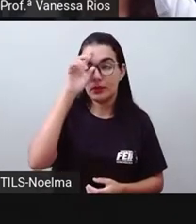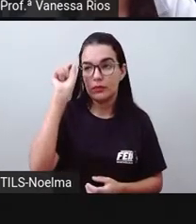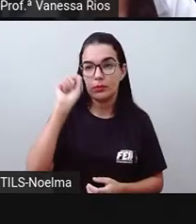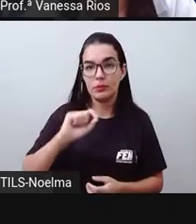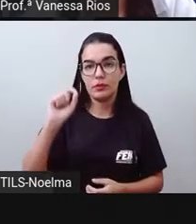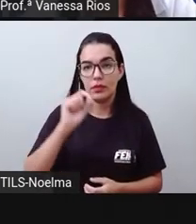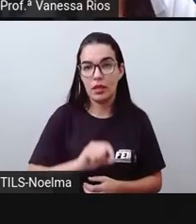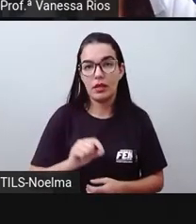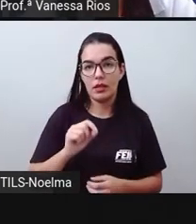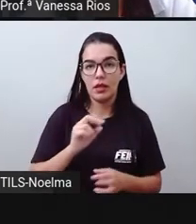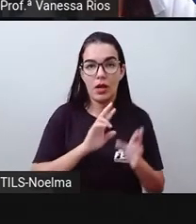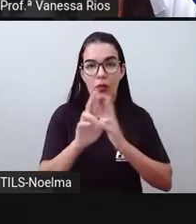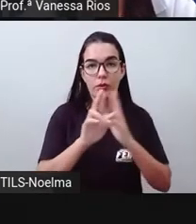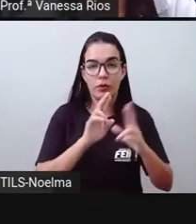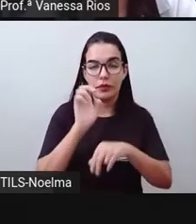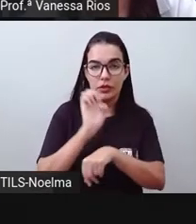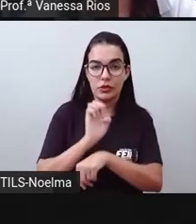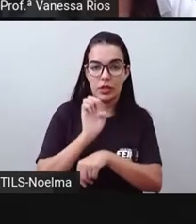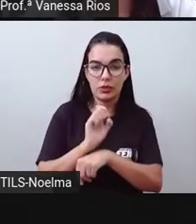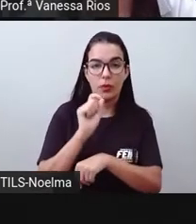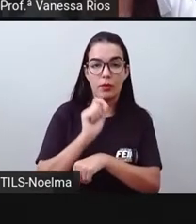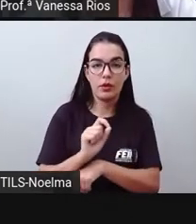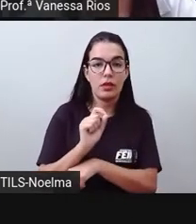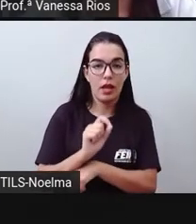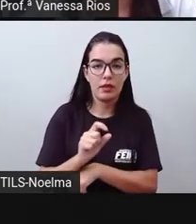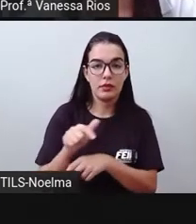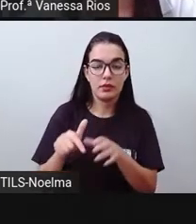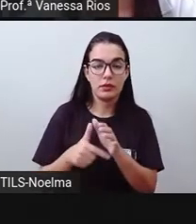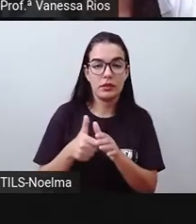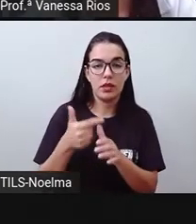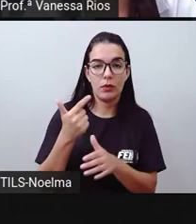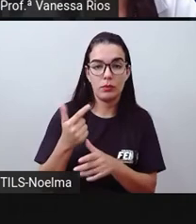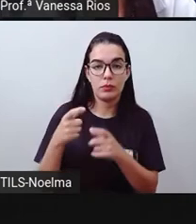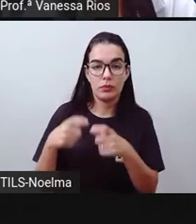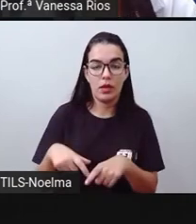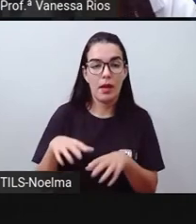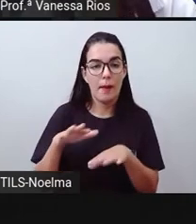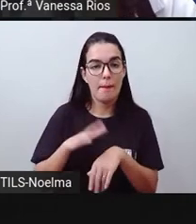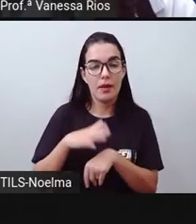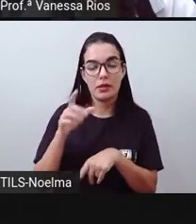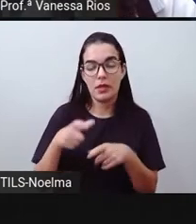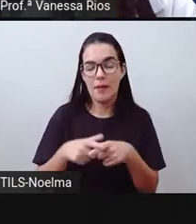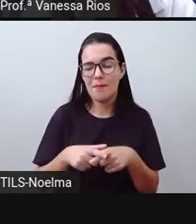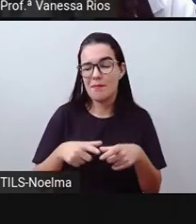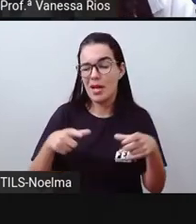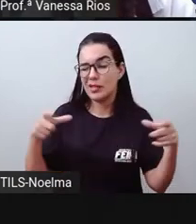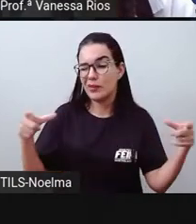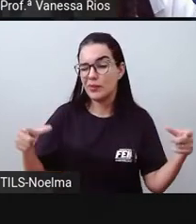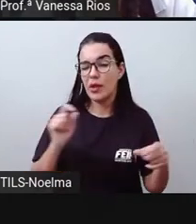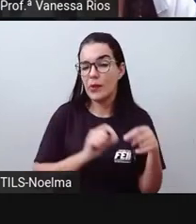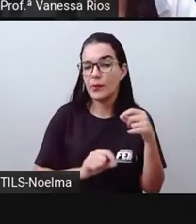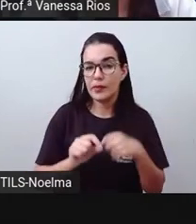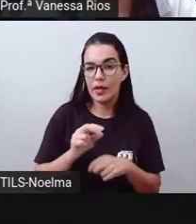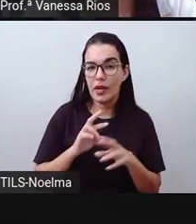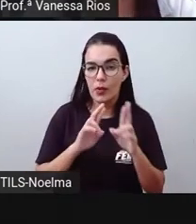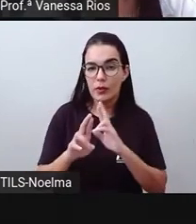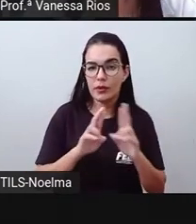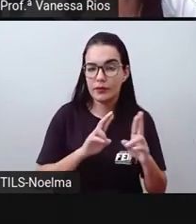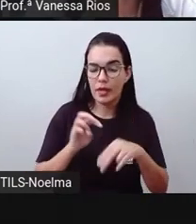estaduais, né? Ficam aí em segundo lugar, mas a maioria das rodovias são rodovias